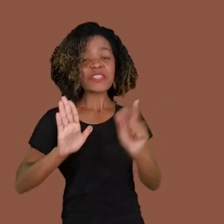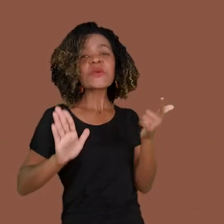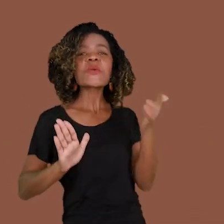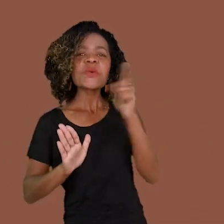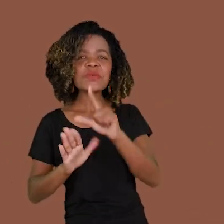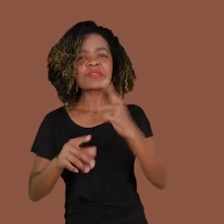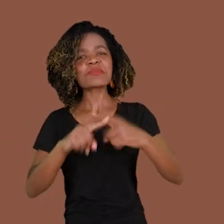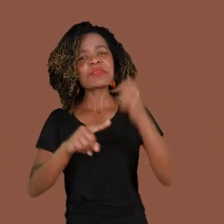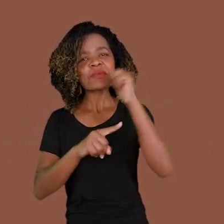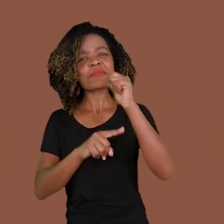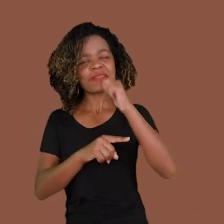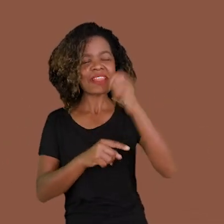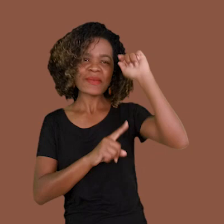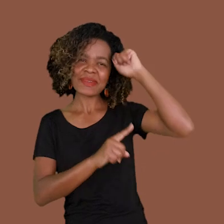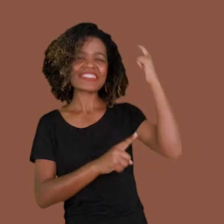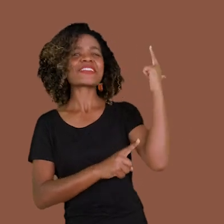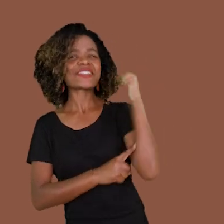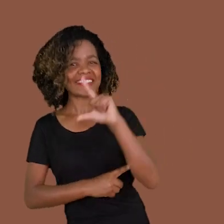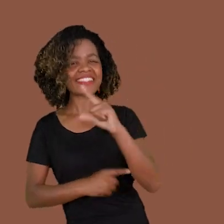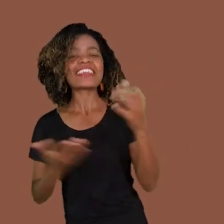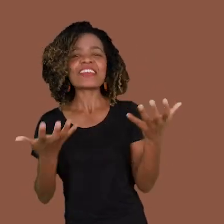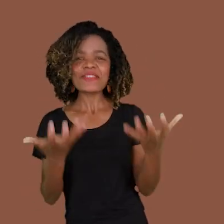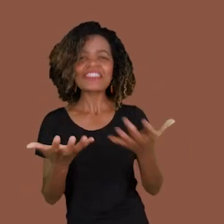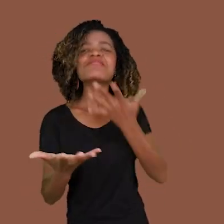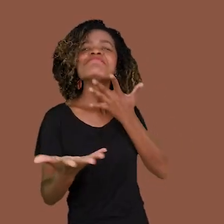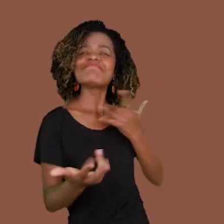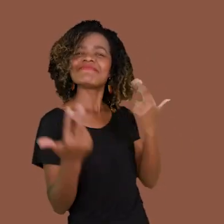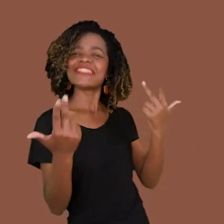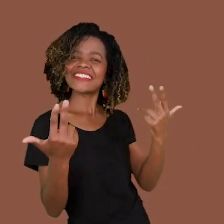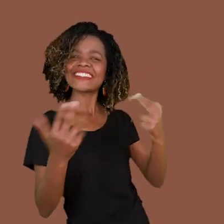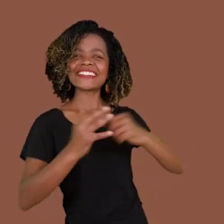movimentou lá atrás. Então eu quero fazer esse movimento.